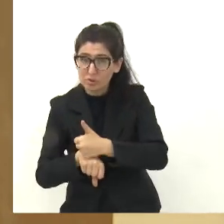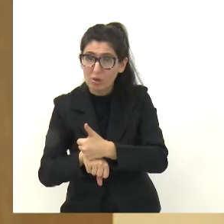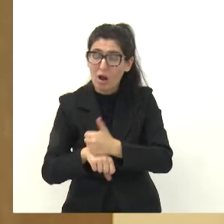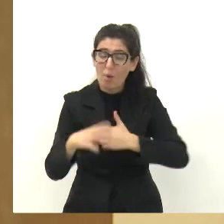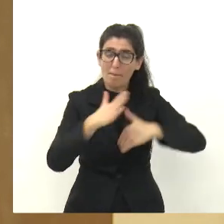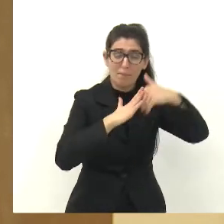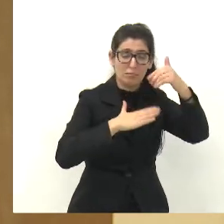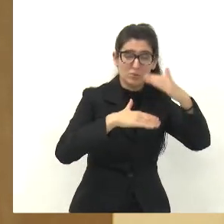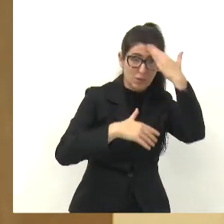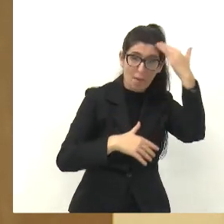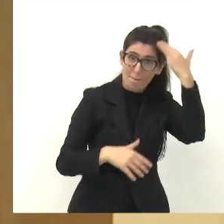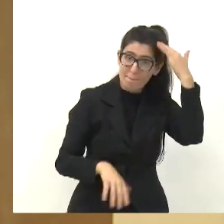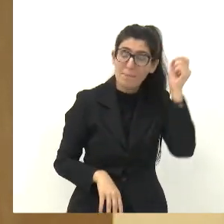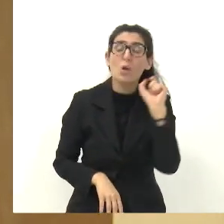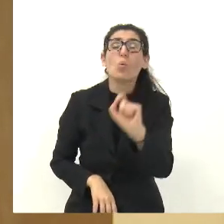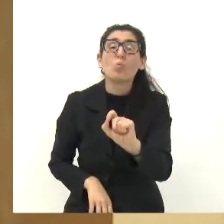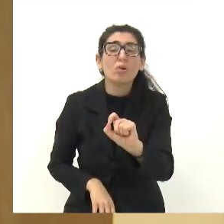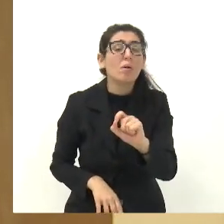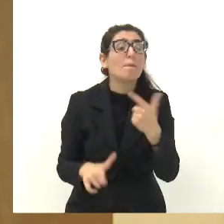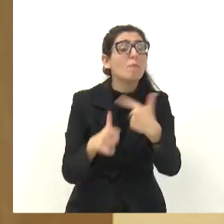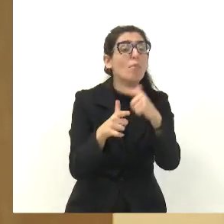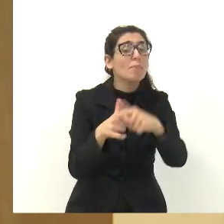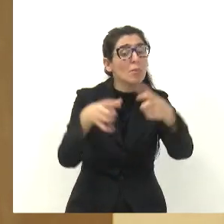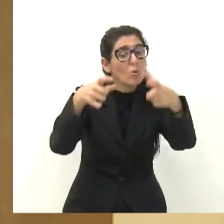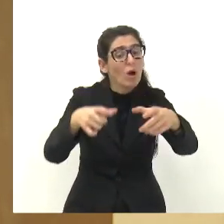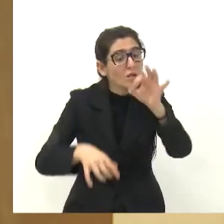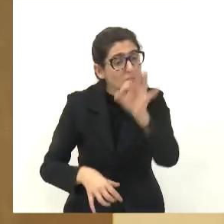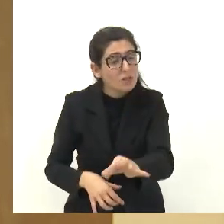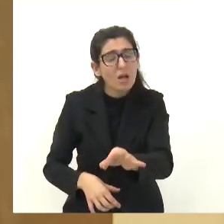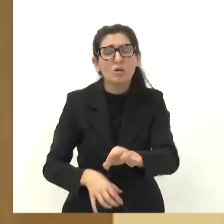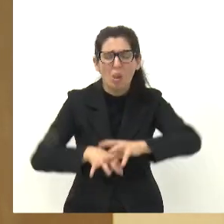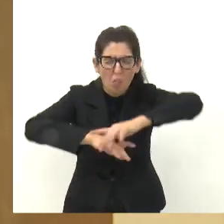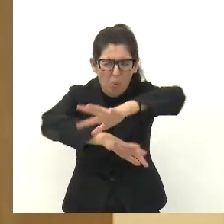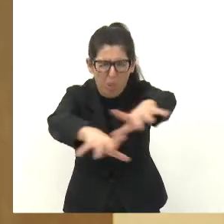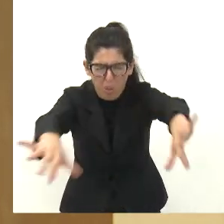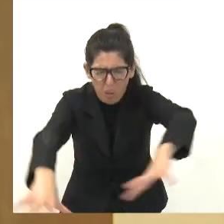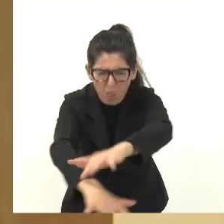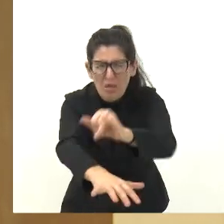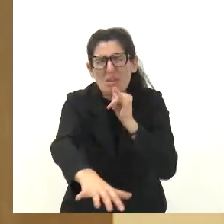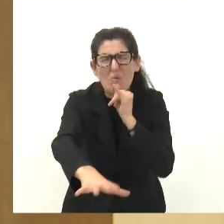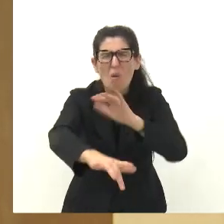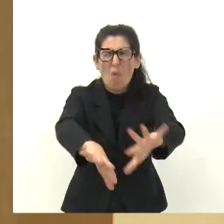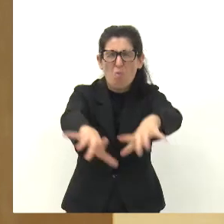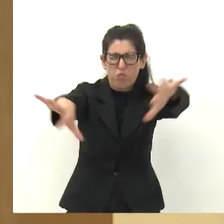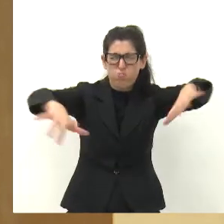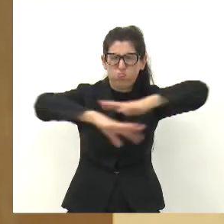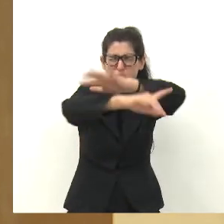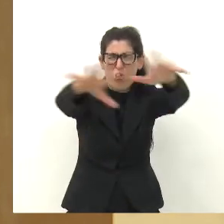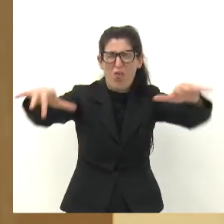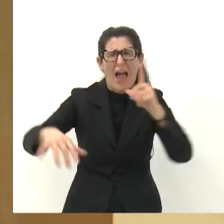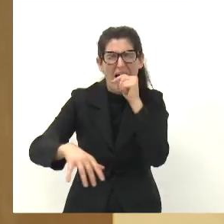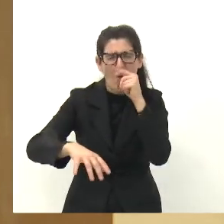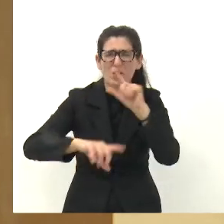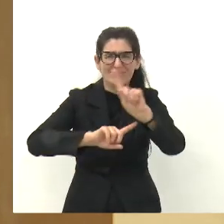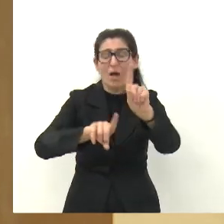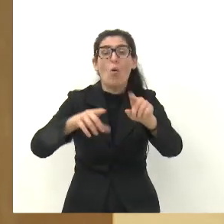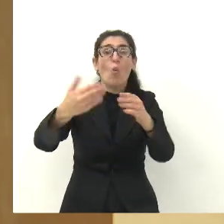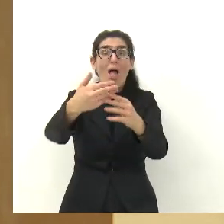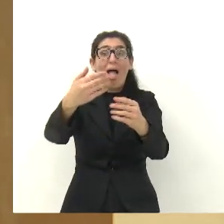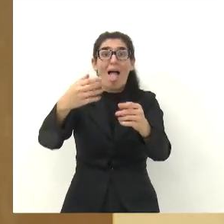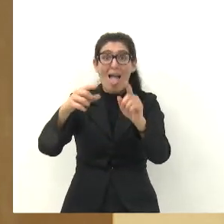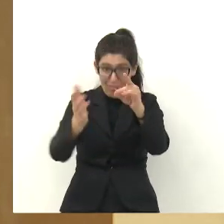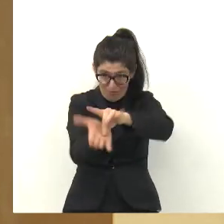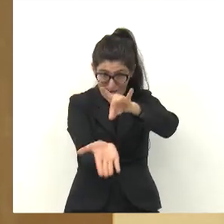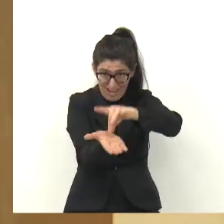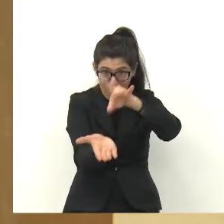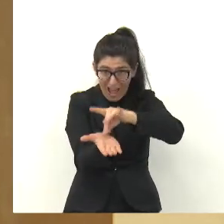para os moradores do Bandeira Branca, precisou ligue, ligue aqui para o gabinete do vereador, ou ligue na Câmara Municipal,